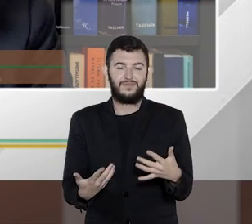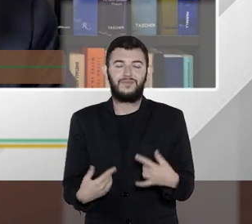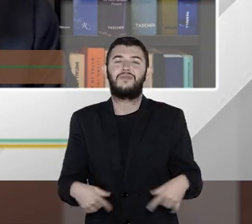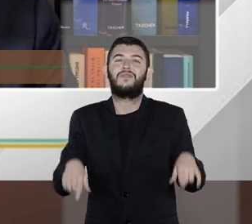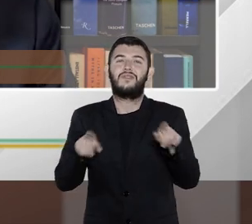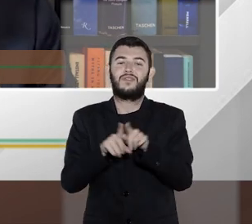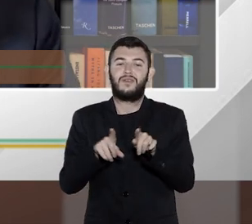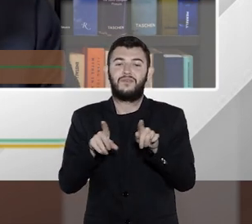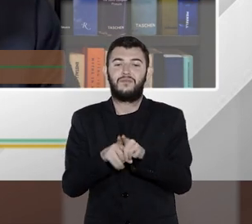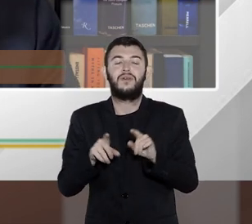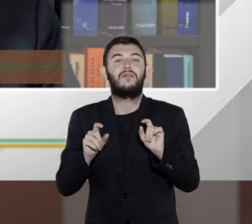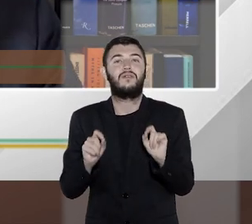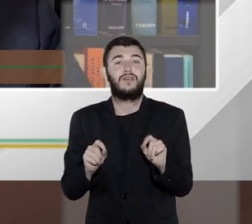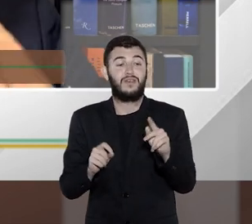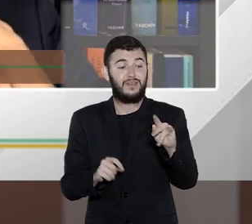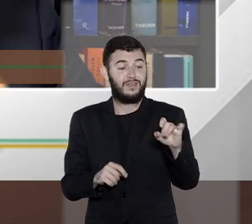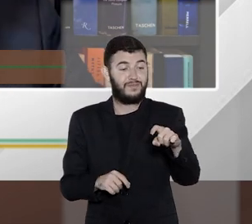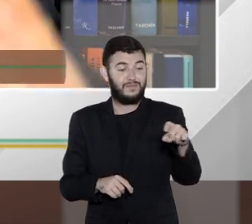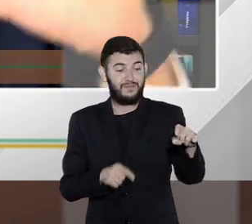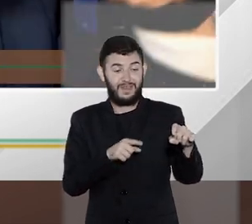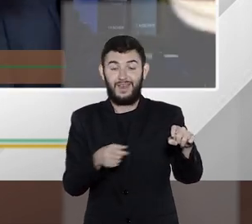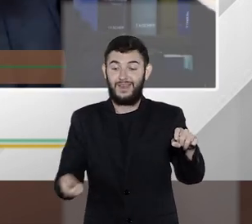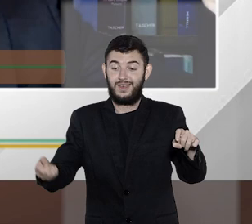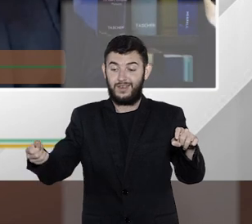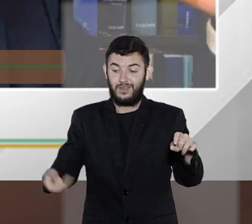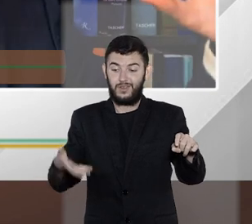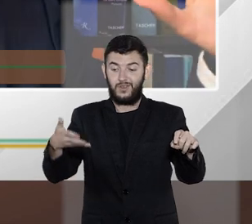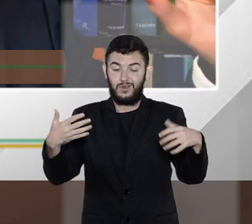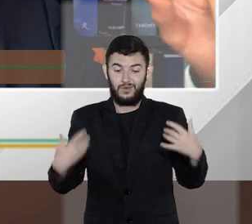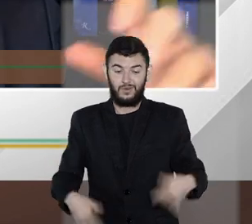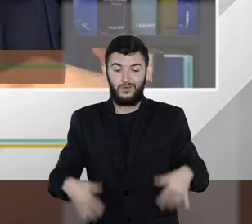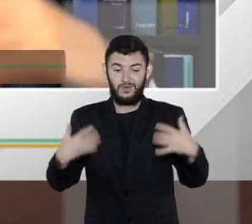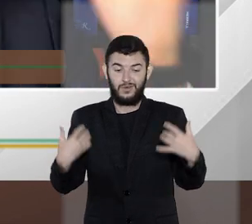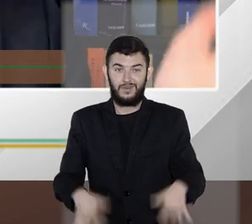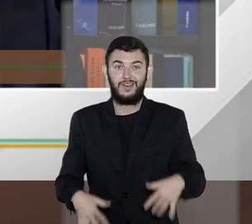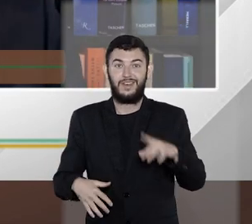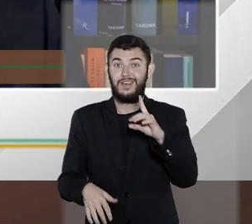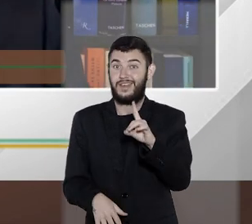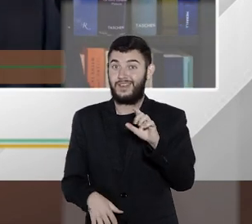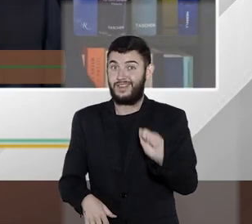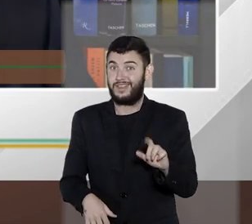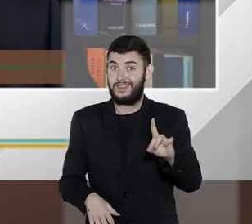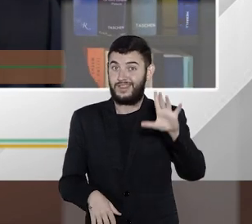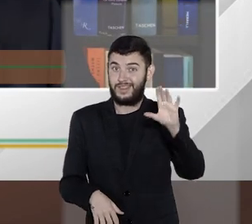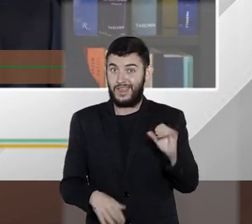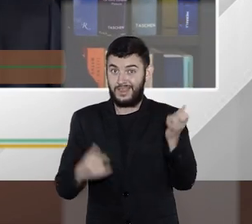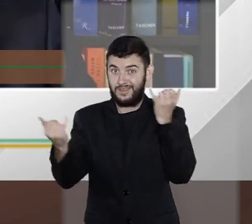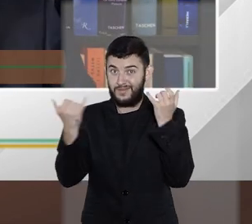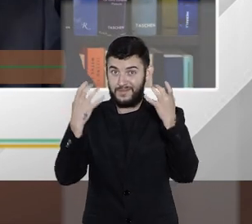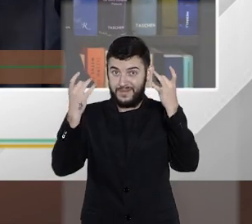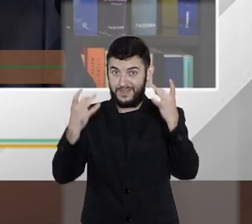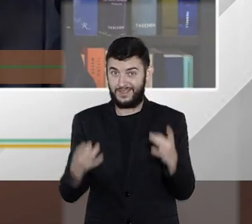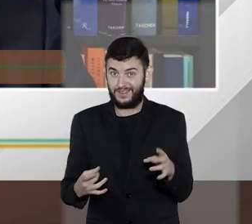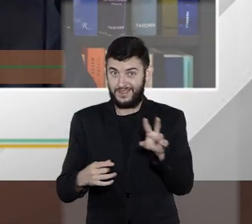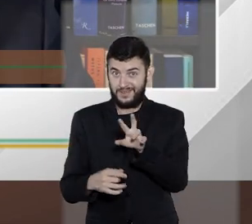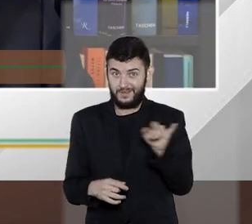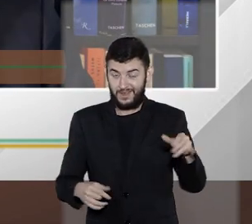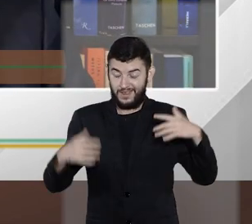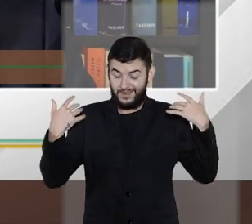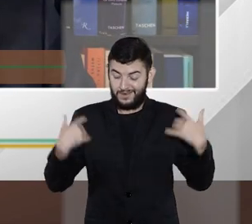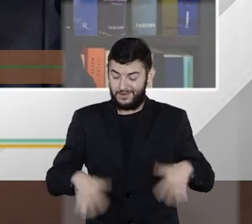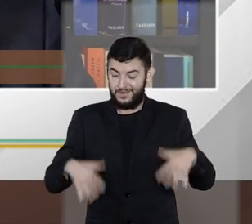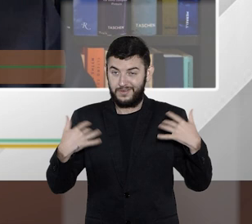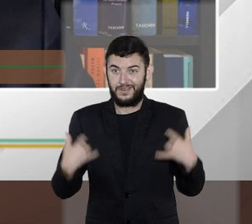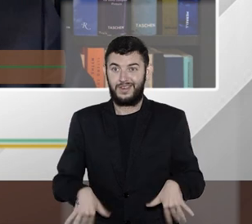novo pedregulhozinho que é o PIX aí a montanha de dados vai crescer e a gente vai precisar de mecanismos